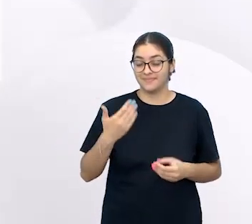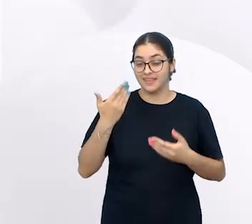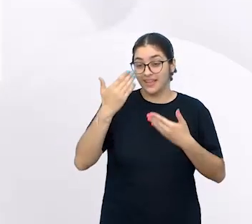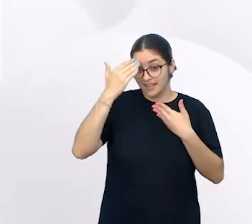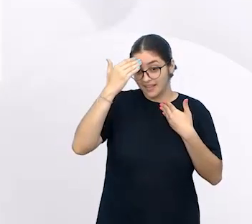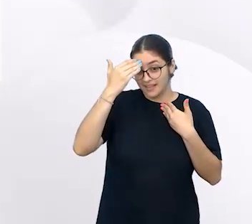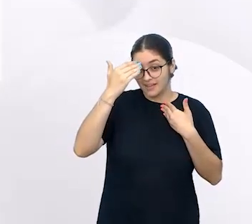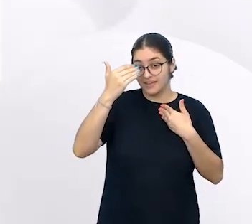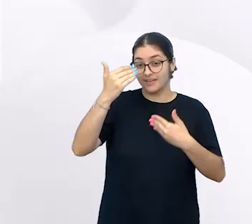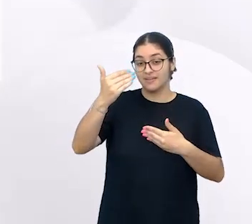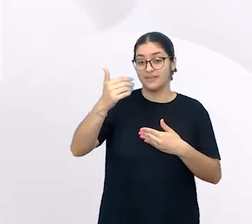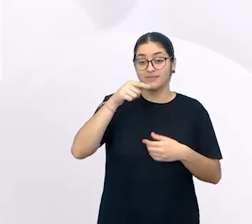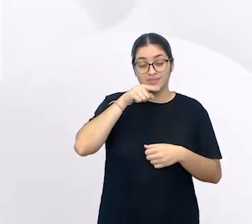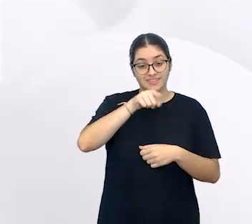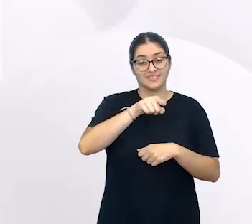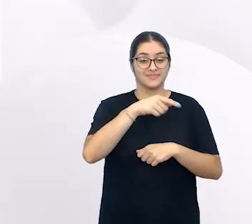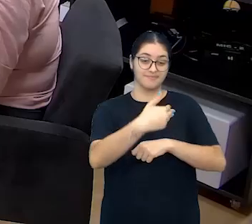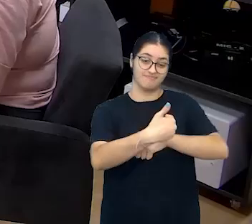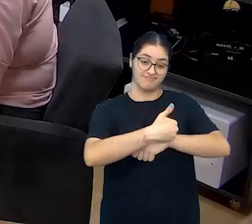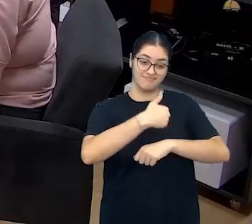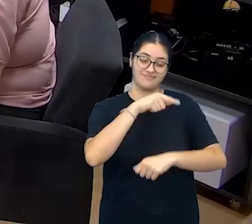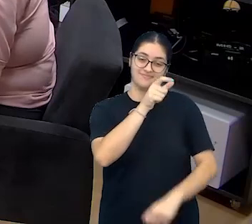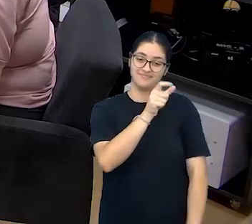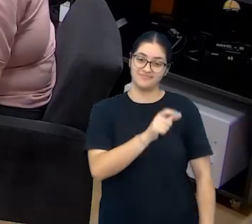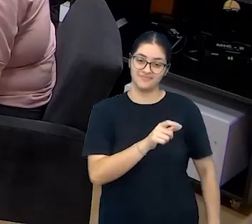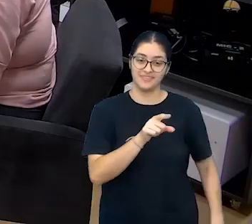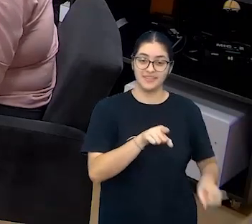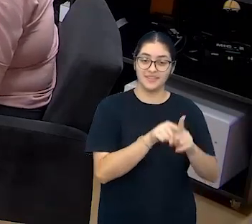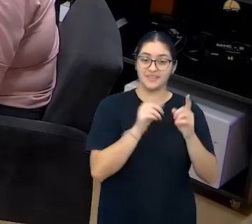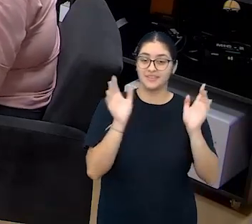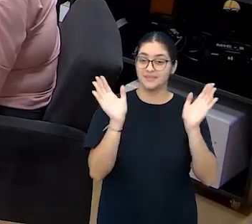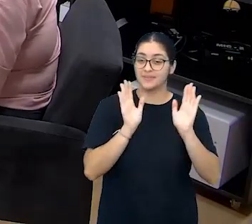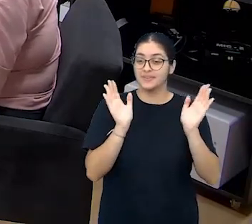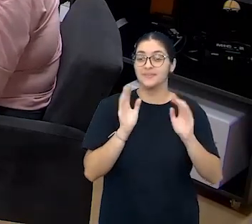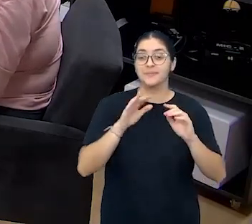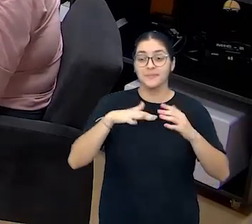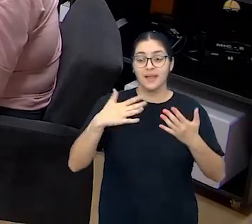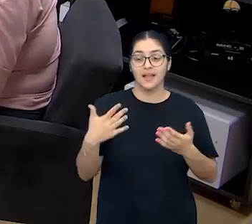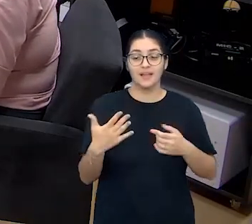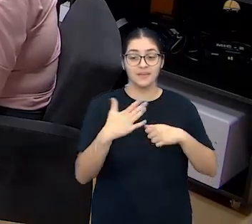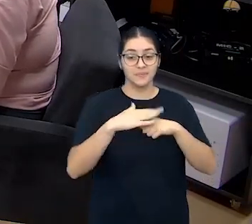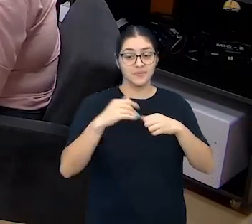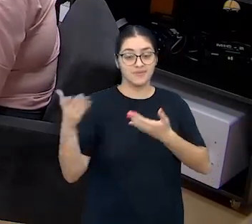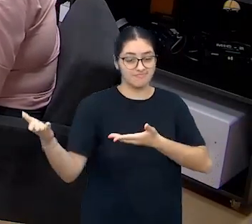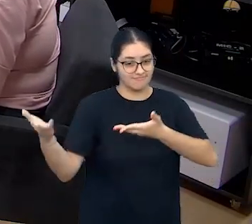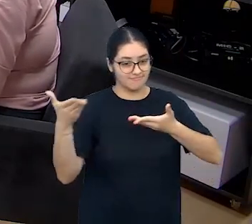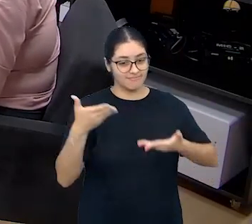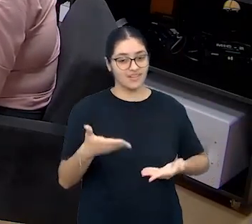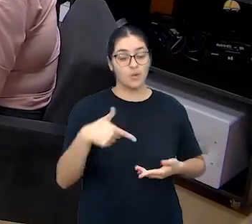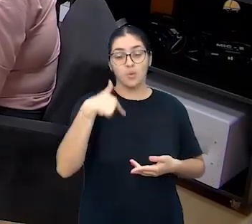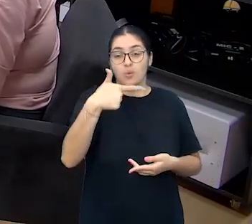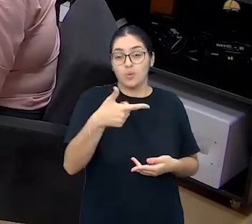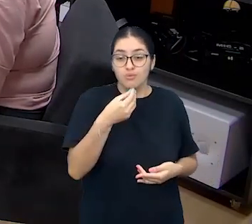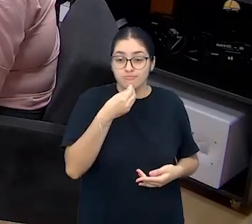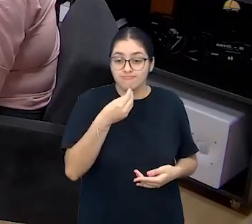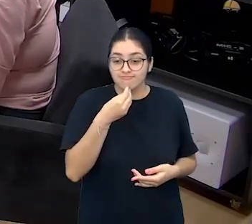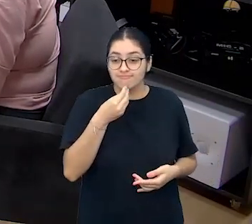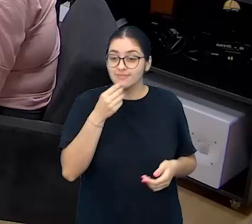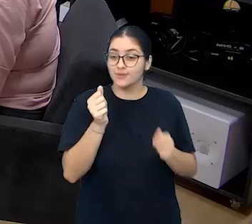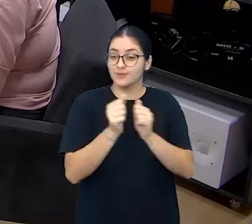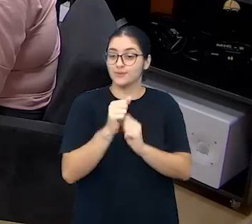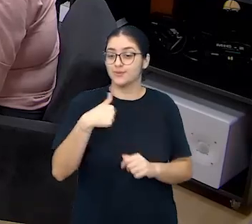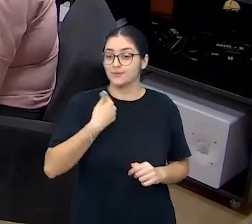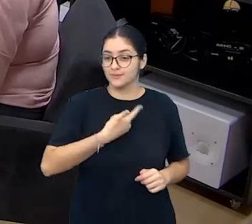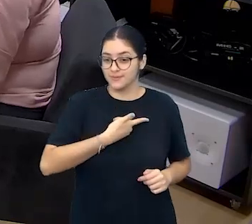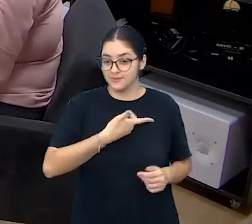Agradecer. Agradecer a sua presença, me despedir do pessoal, mas agradecer e te convidar para outras oportunidades que você esteja aqui com a